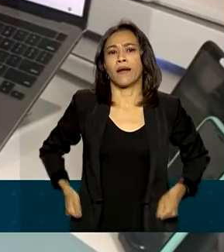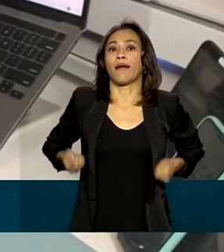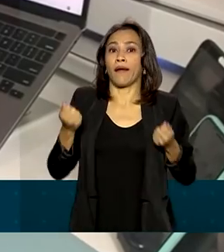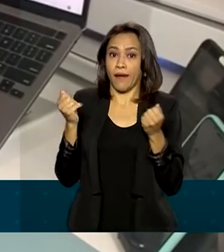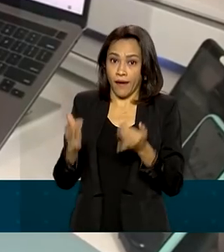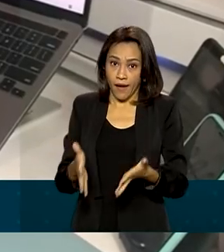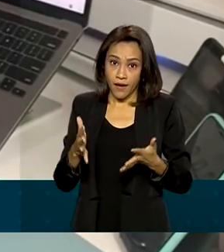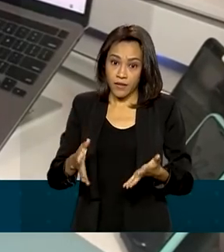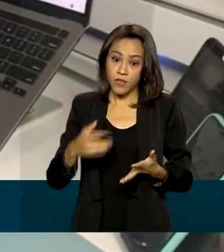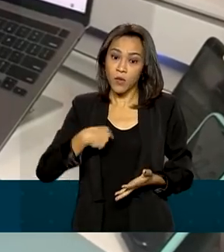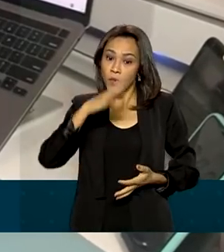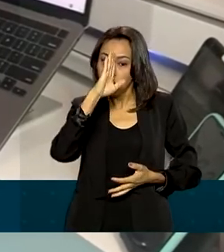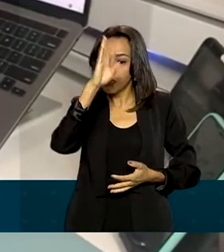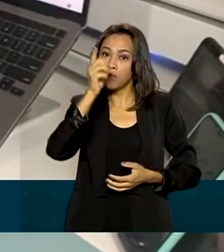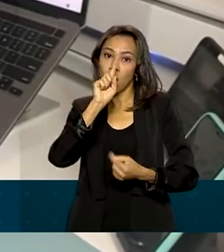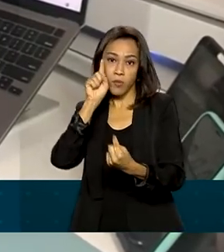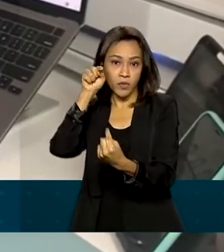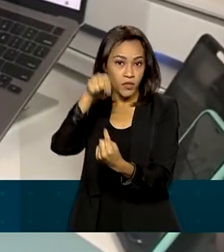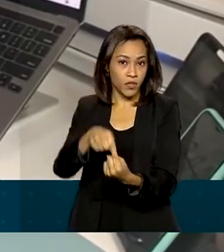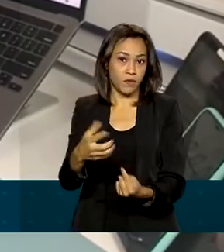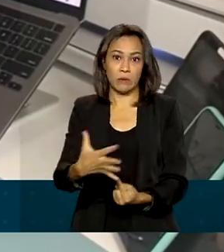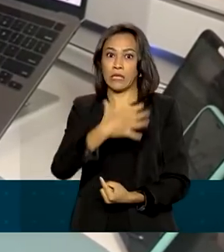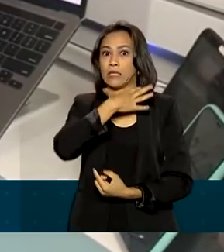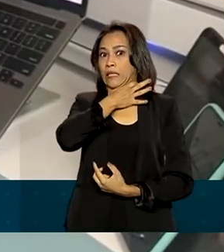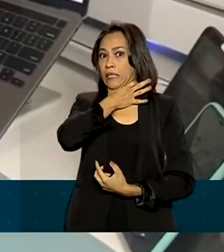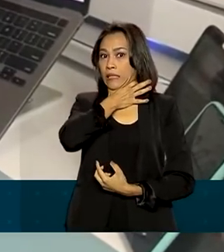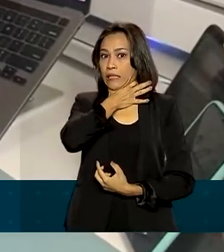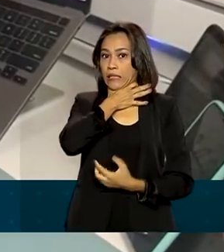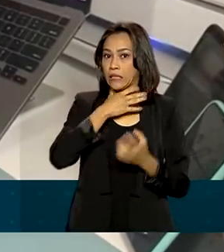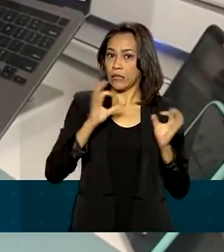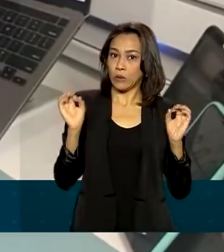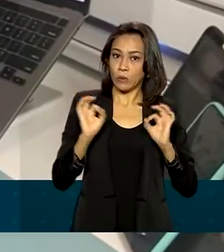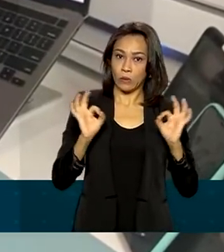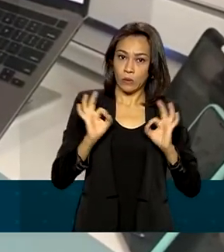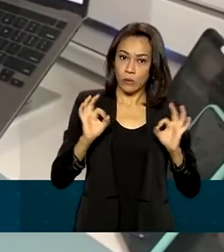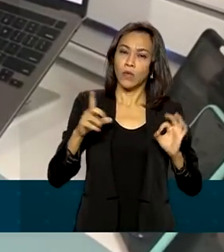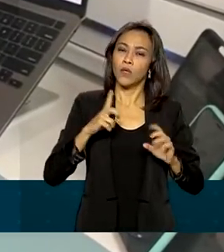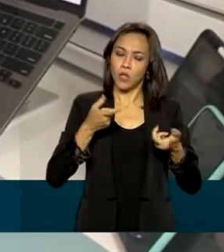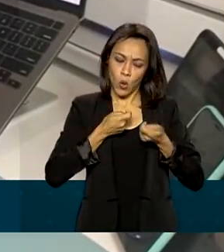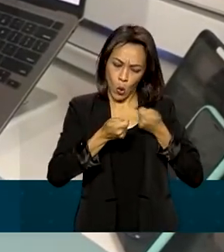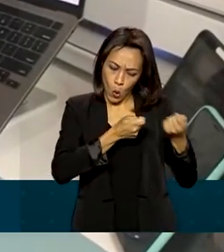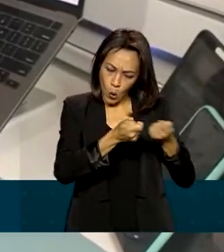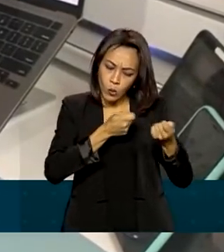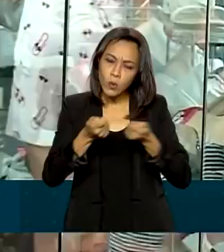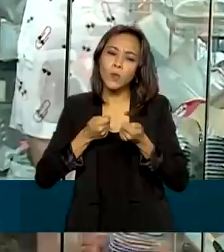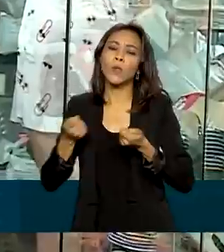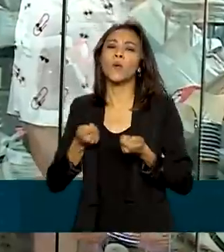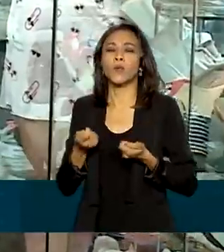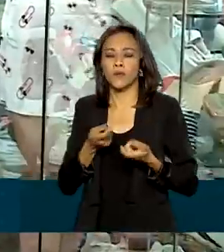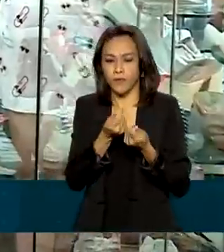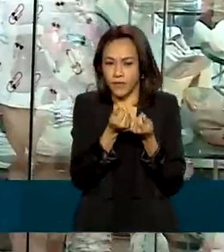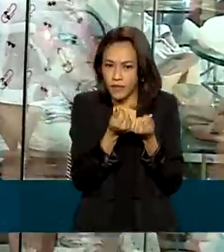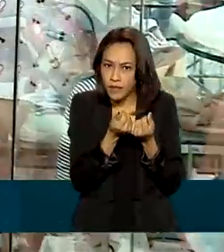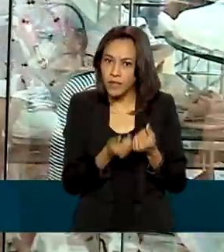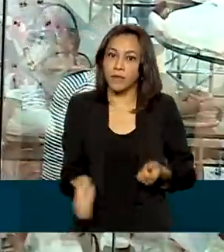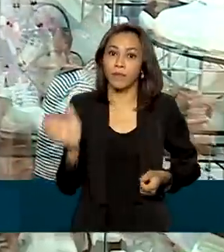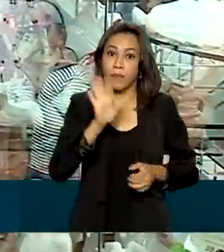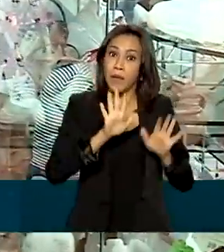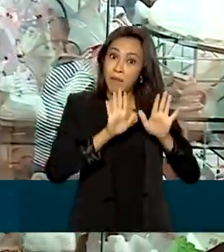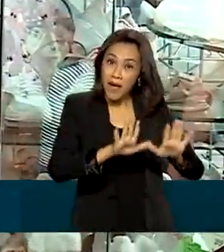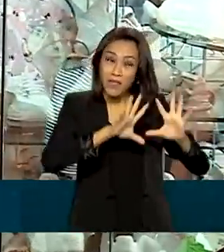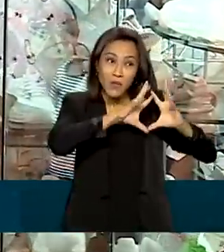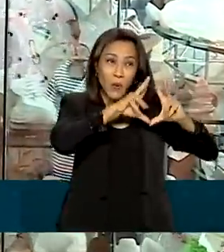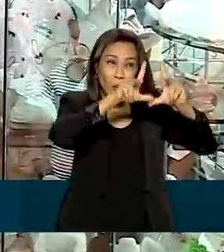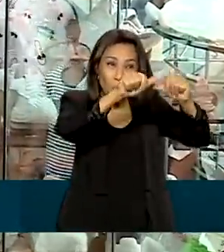pois meu principal objetivo é não me endividar, então eu tenho todo o controle da minha vida financeira. Mas nem todos são